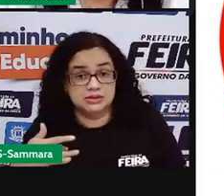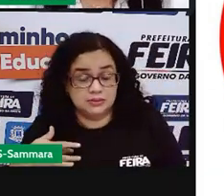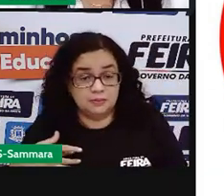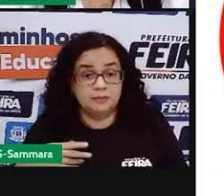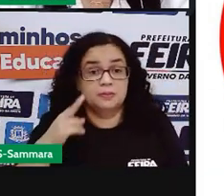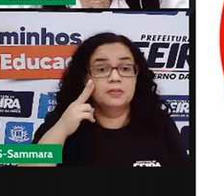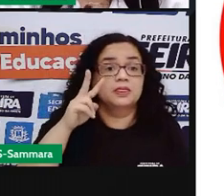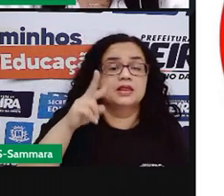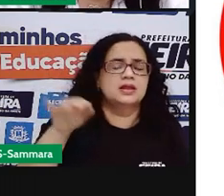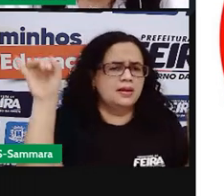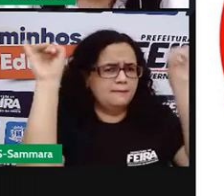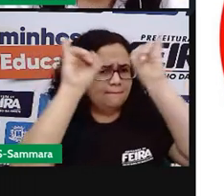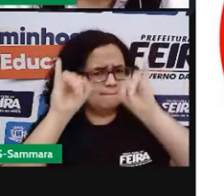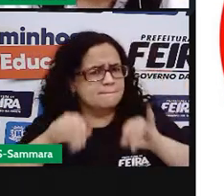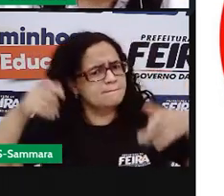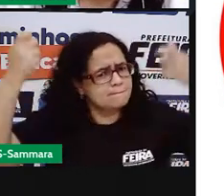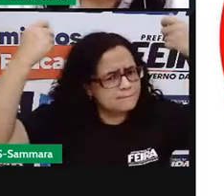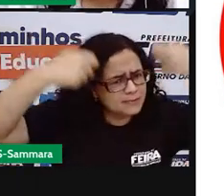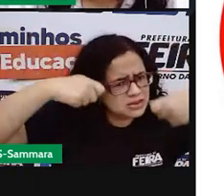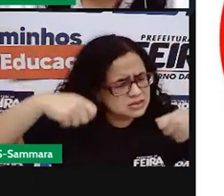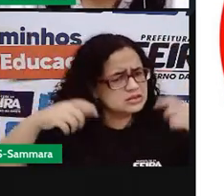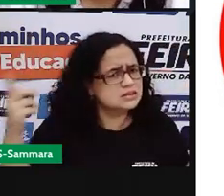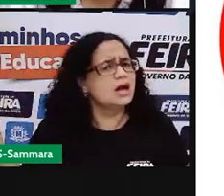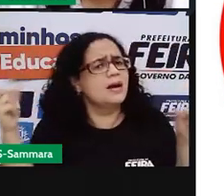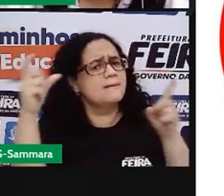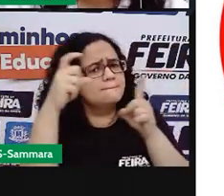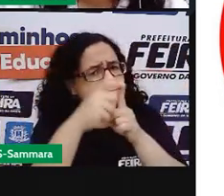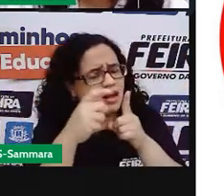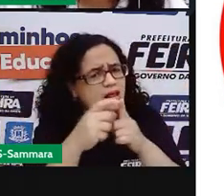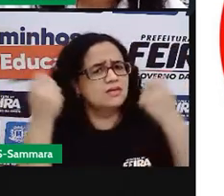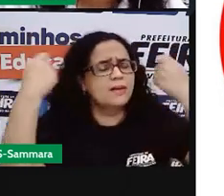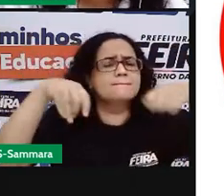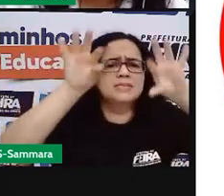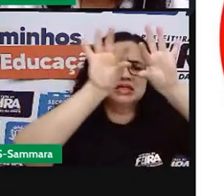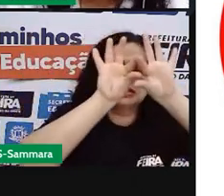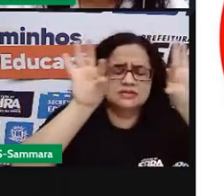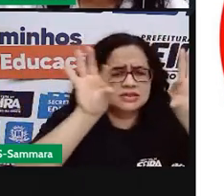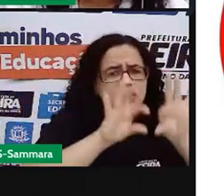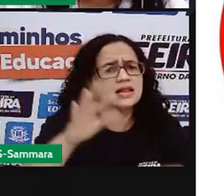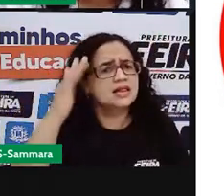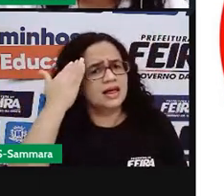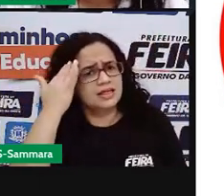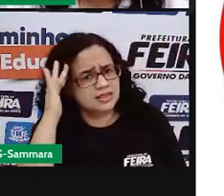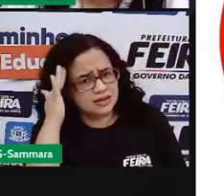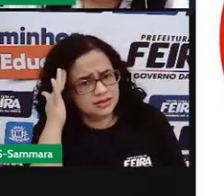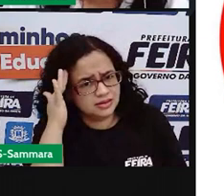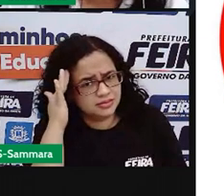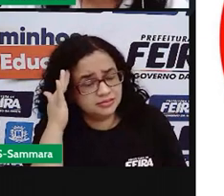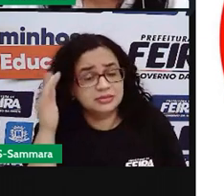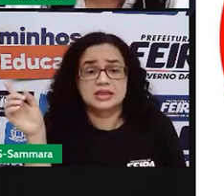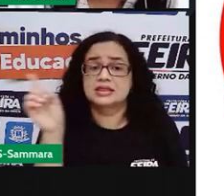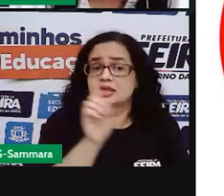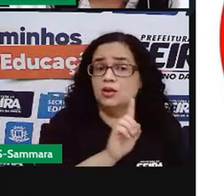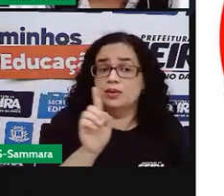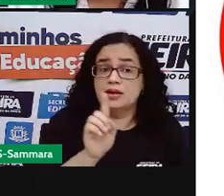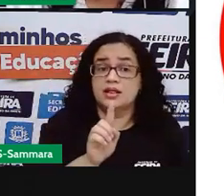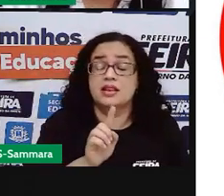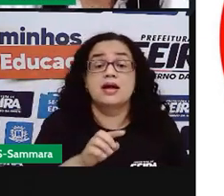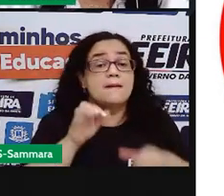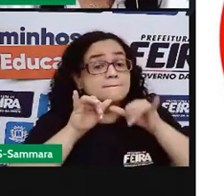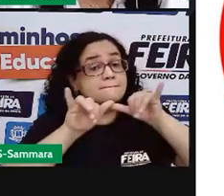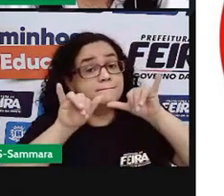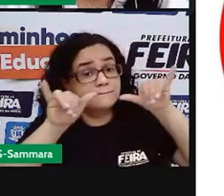precisa de alguma palavra, de alguma frase para a gente entender o que ela quer dizer? Não. Essa